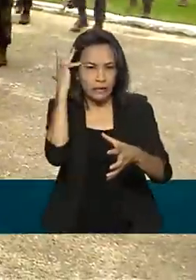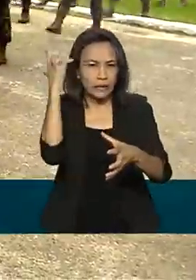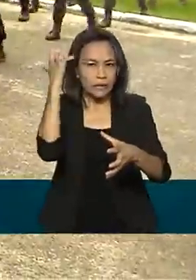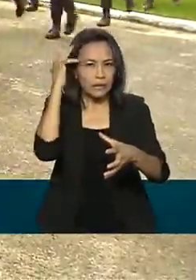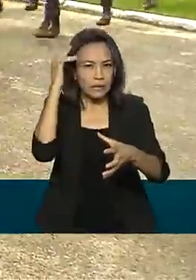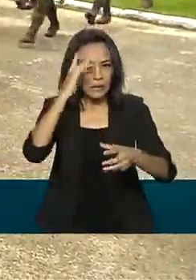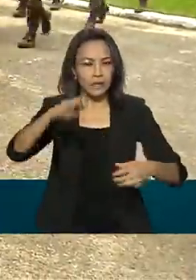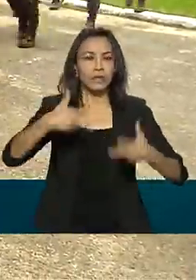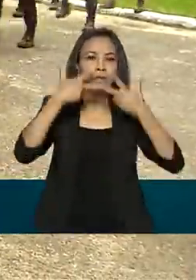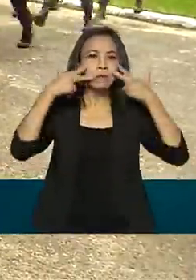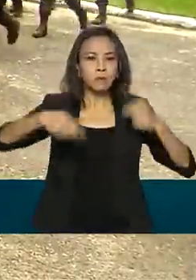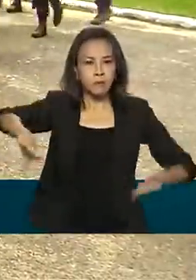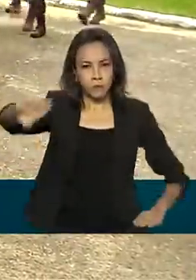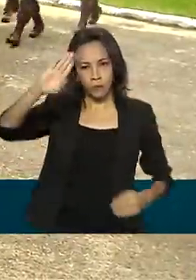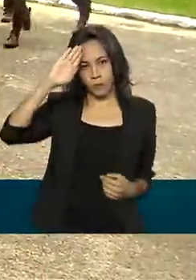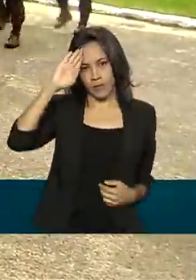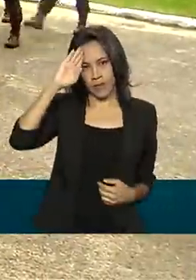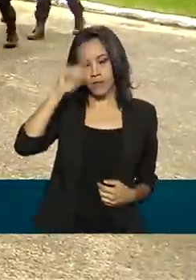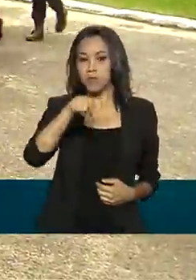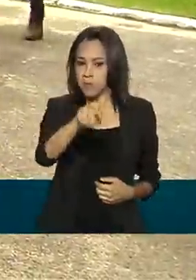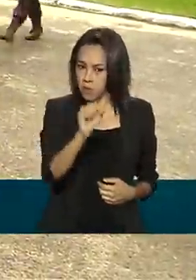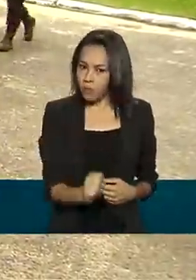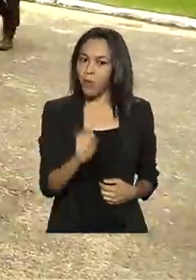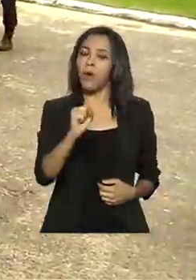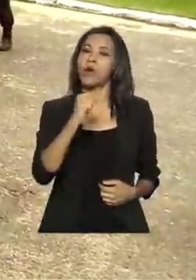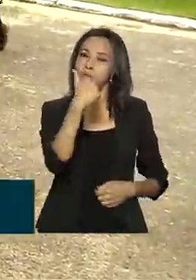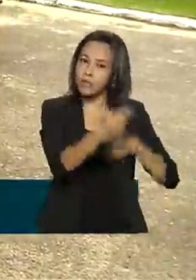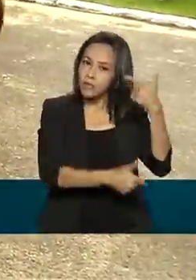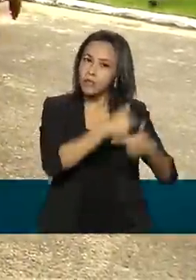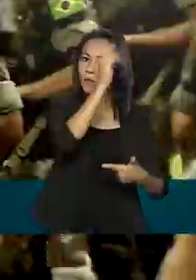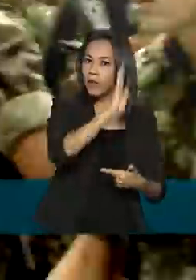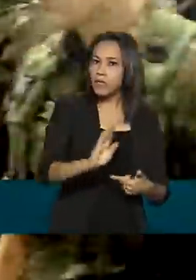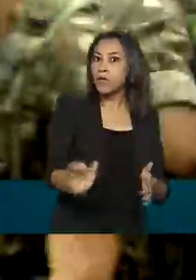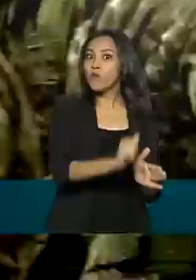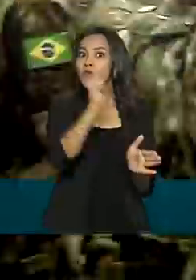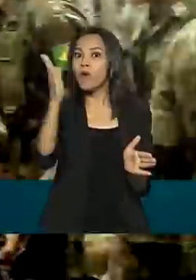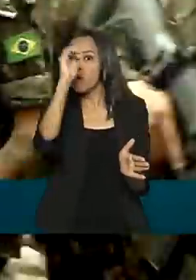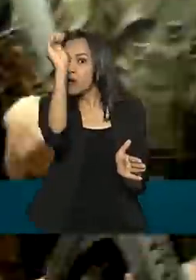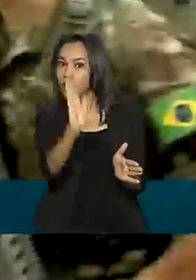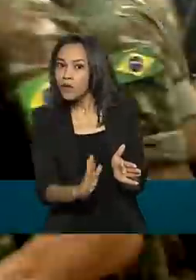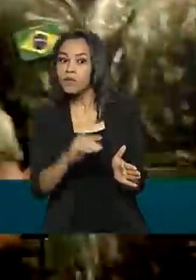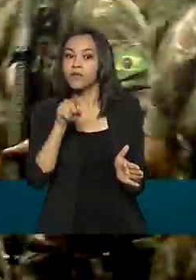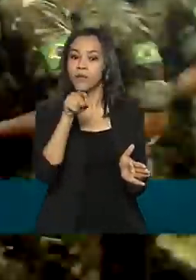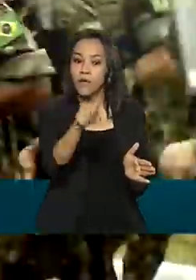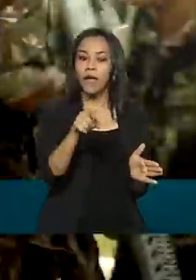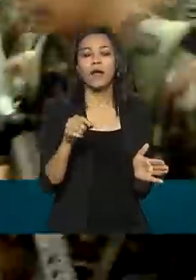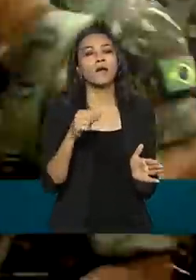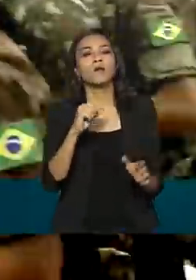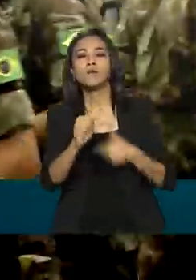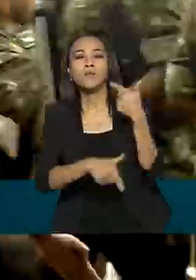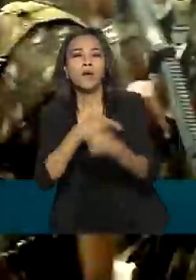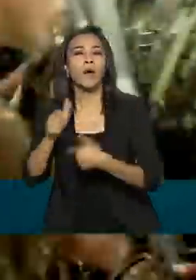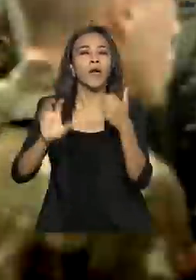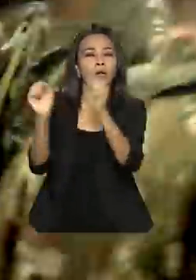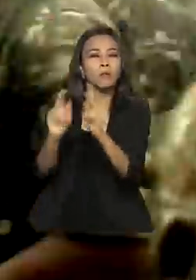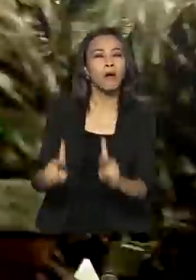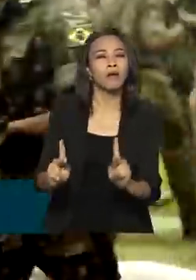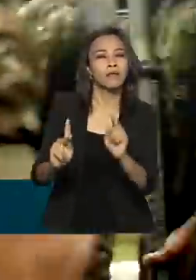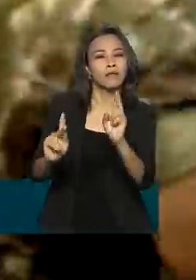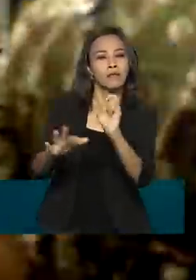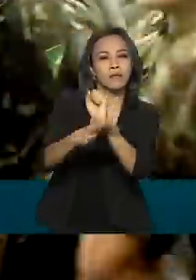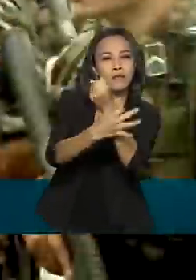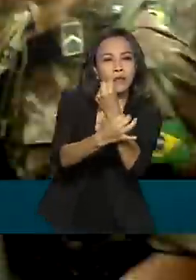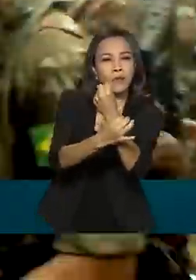Brasileiro e pode atuar em missões no Brasil e no exterior, como operações de paz da ONU, de segurança